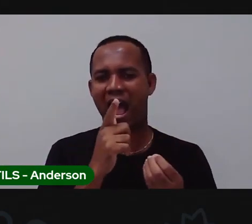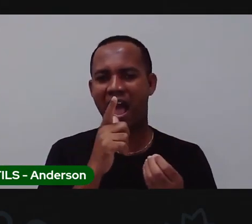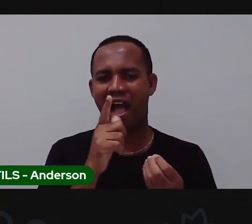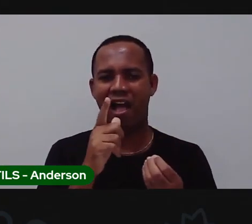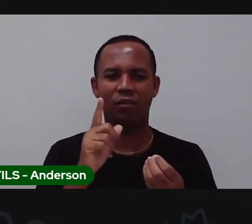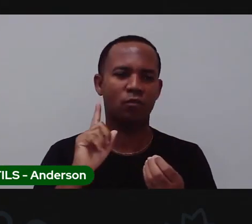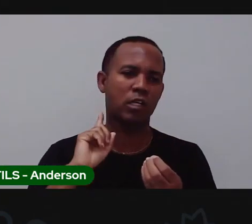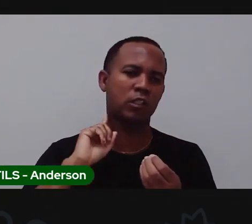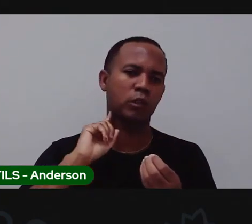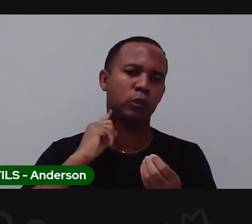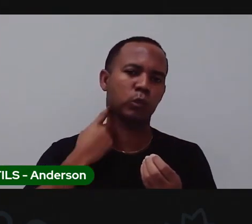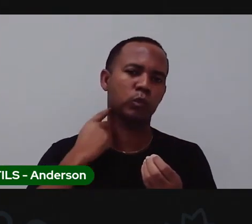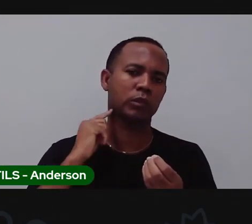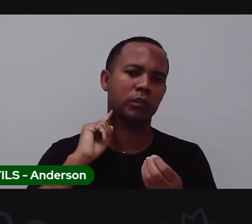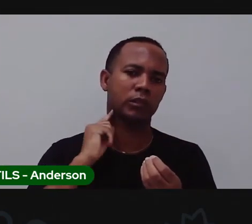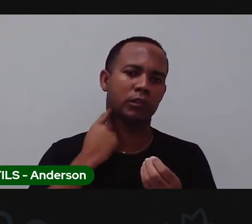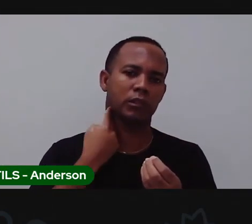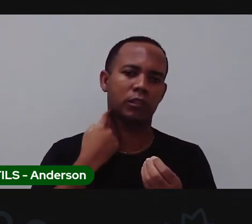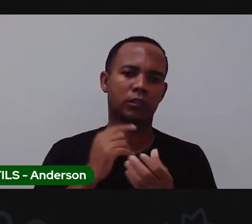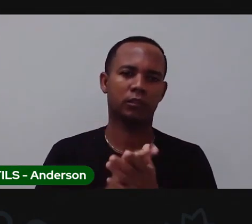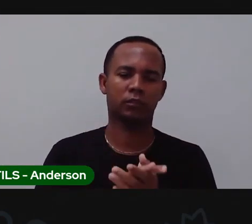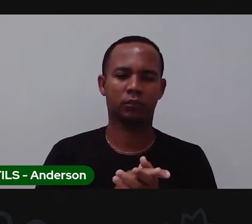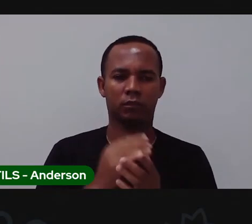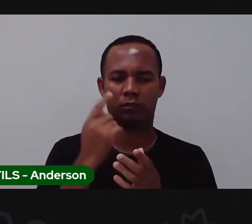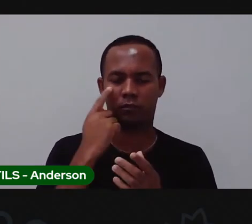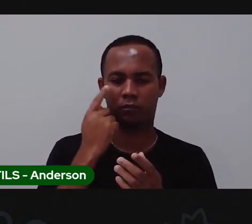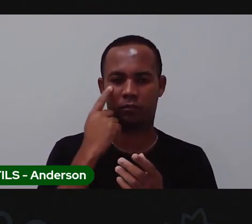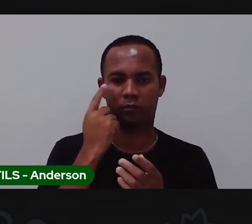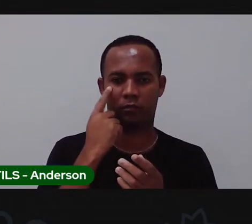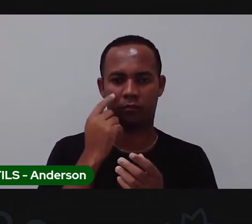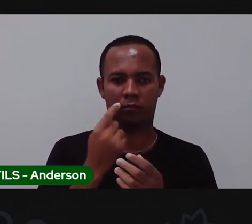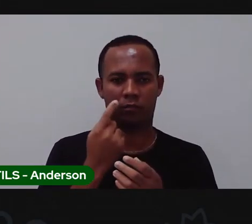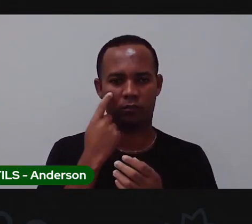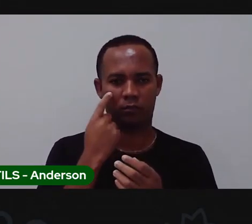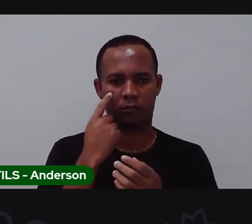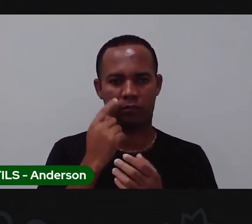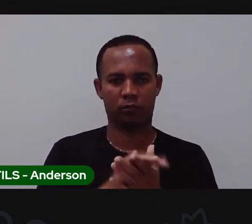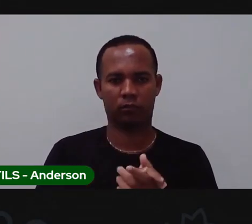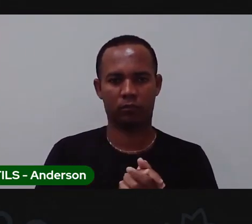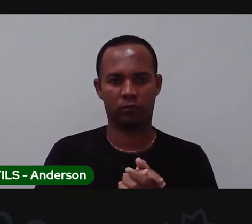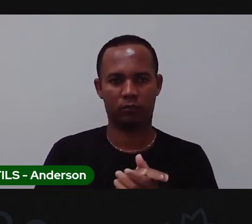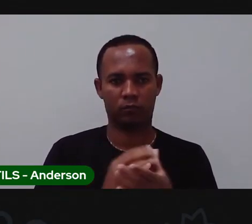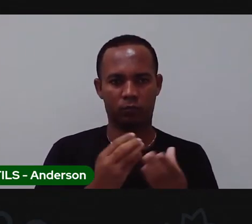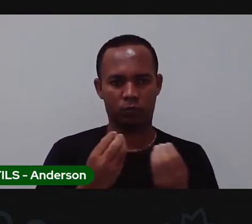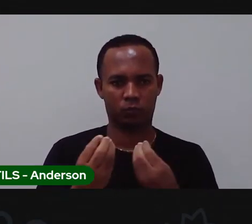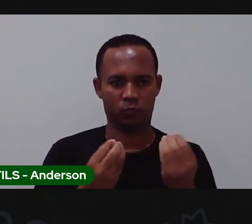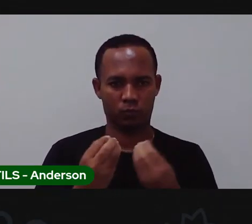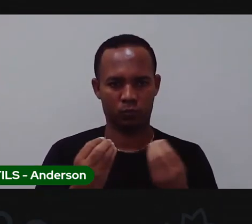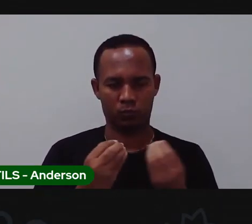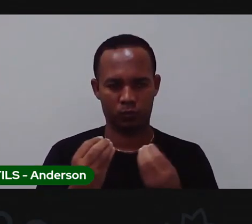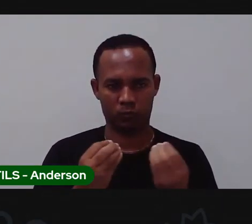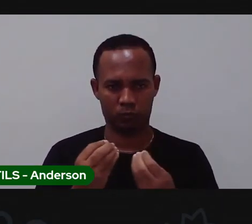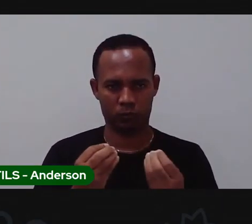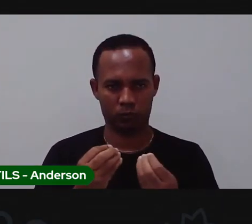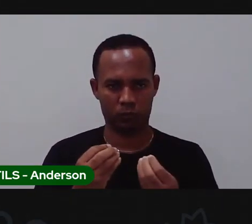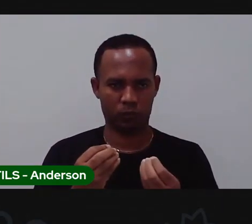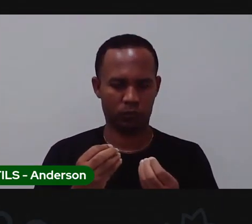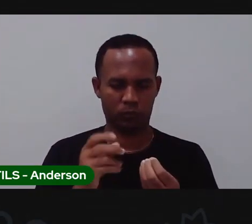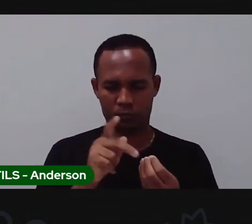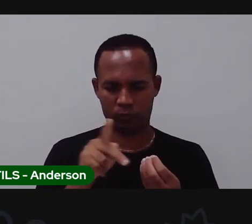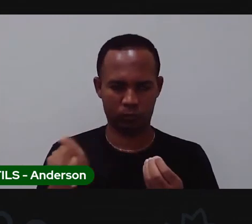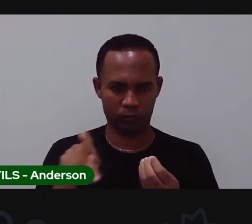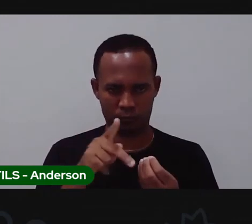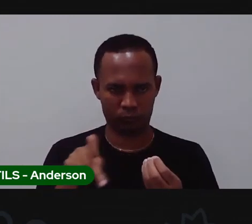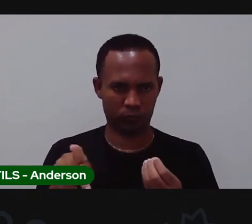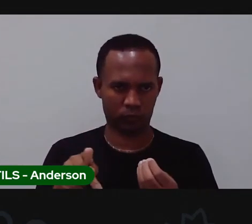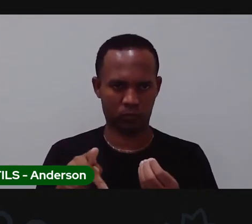limpo aqui para vocês a água na verdade é uma água suja e essa água a Pró pegou a água aqui da